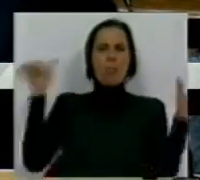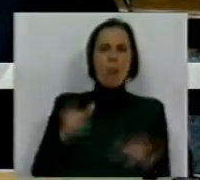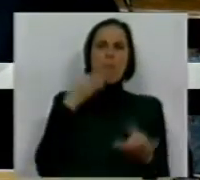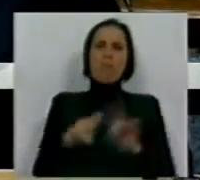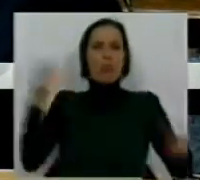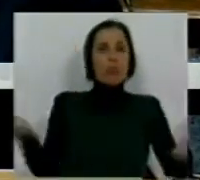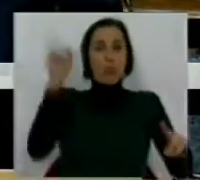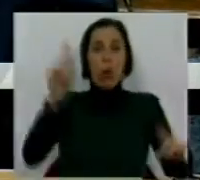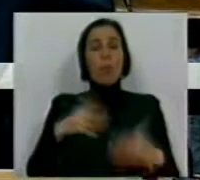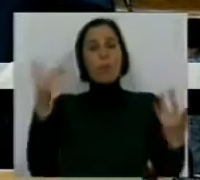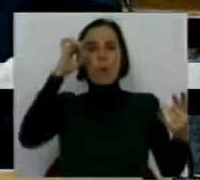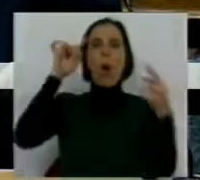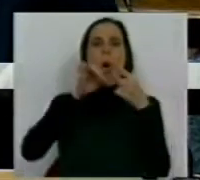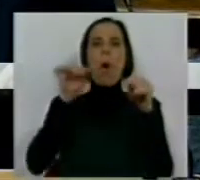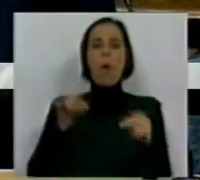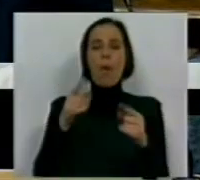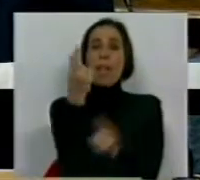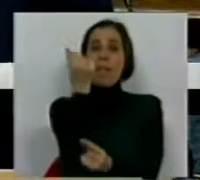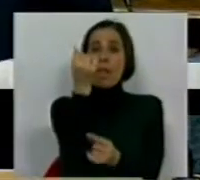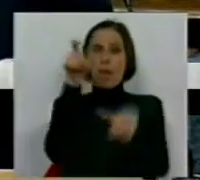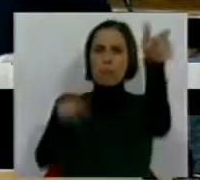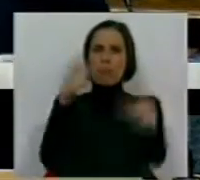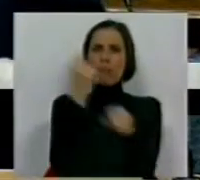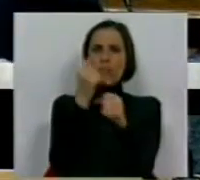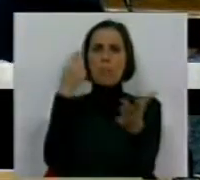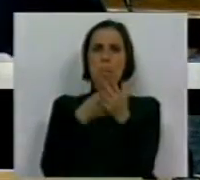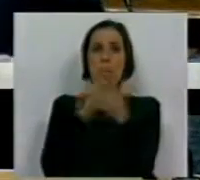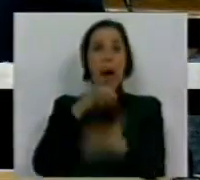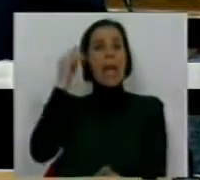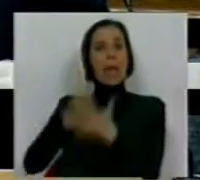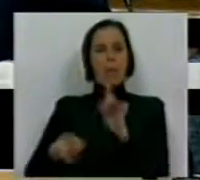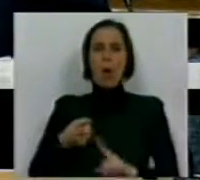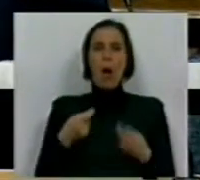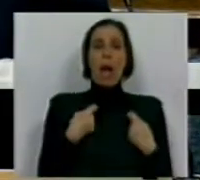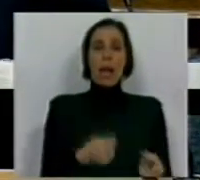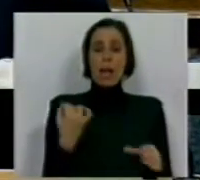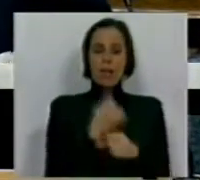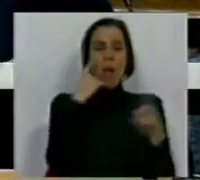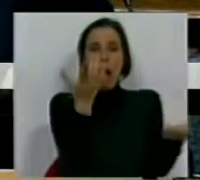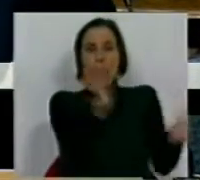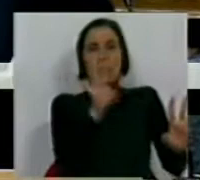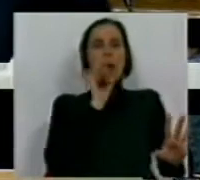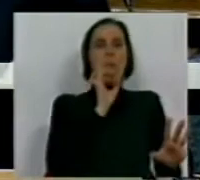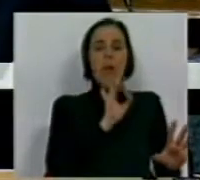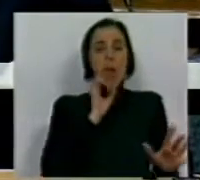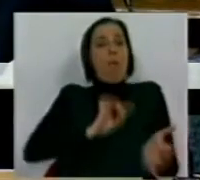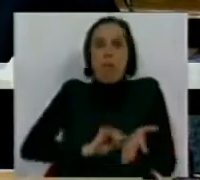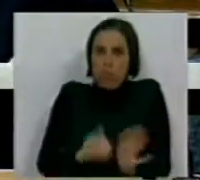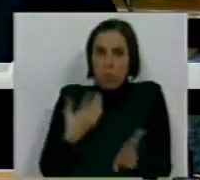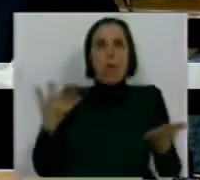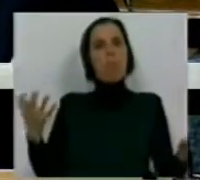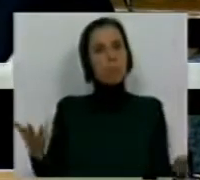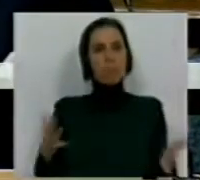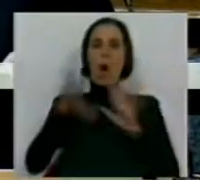injustiças. O objetivo é que o dinheiro que os trabalhadores pagam em impostos não seja gasto em serviços públicos de qualidade, fundamentais